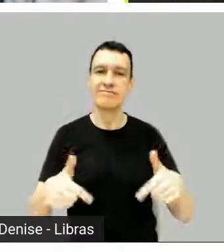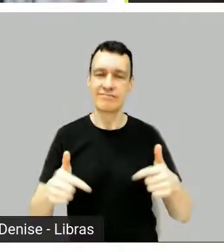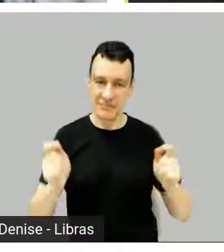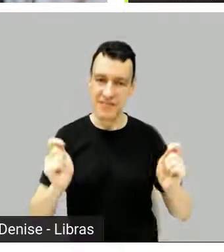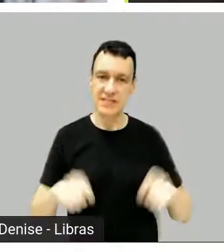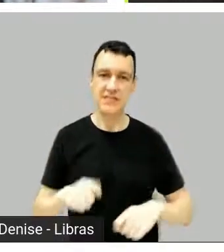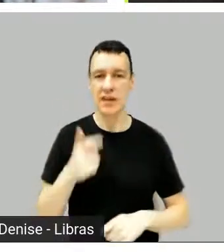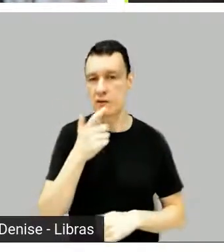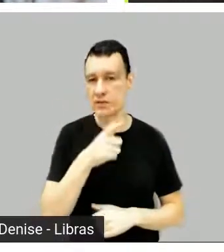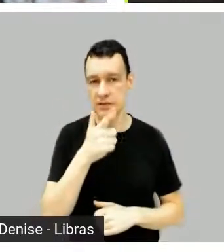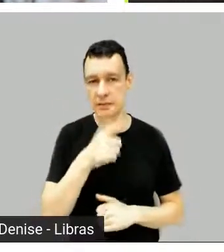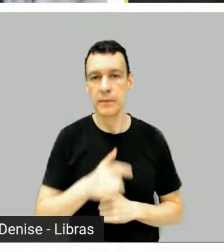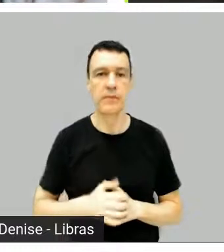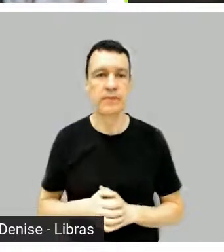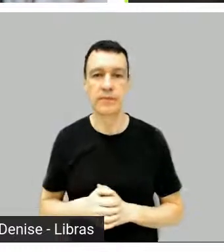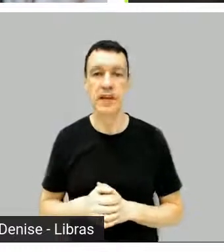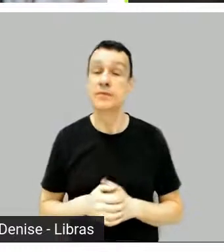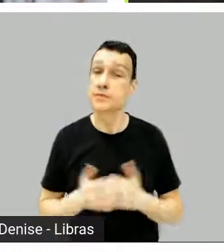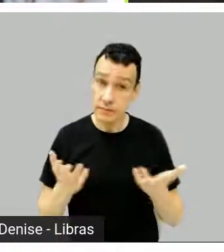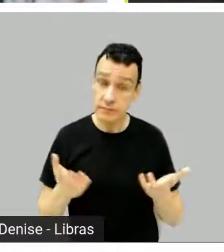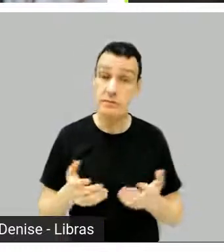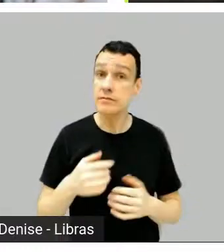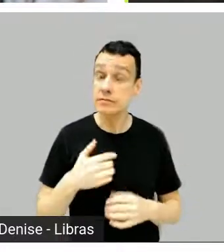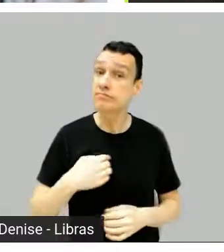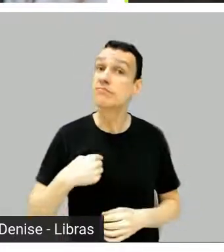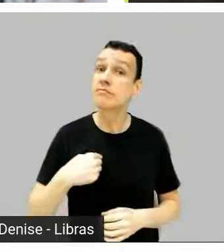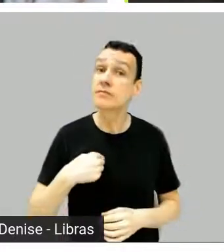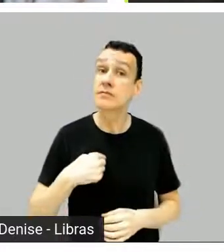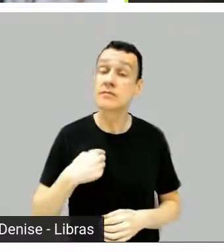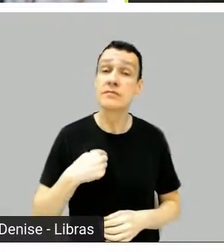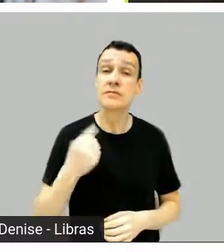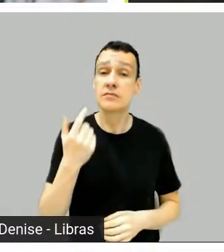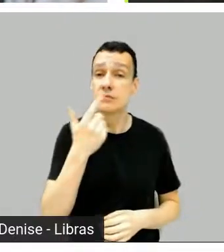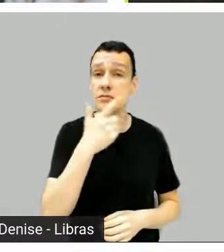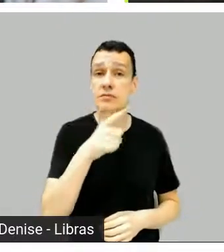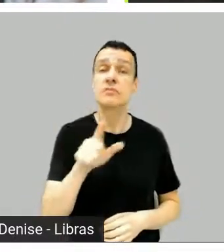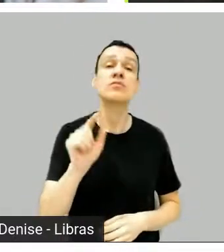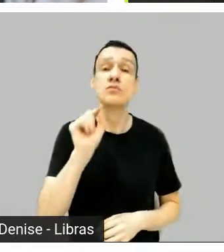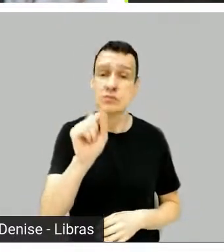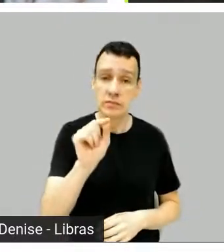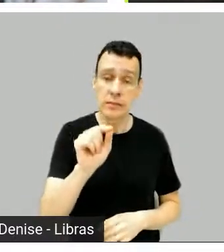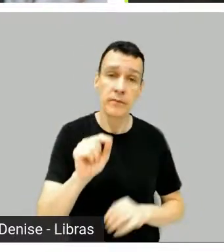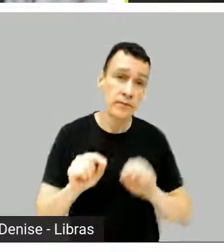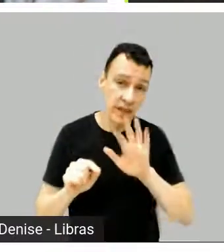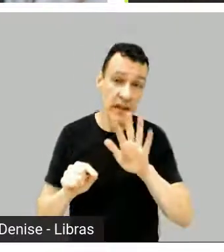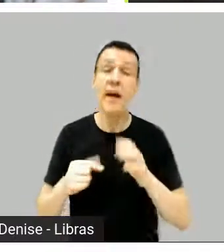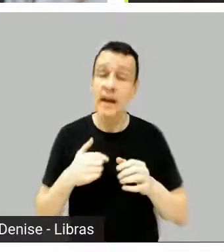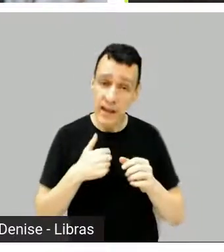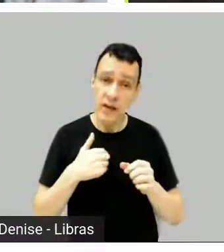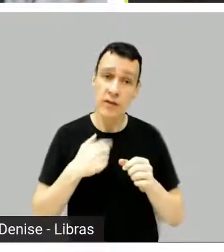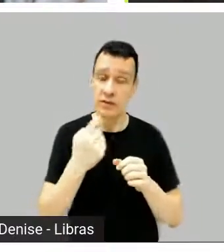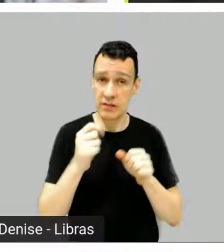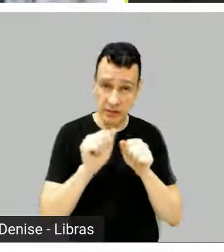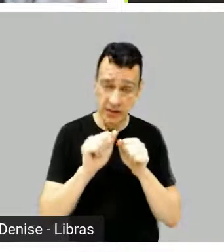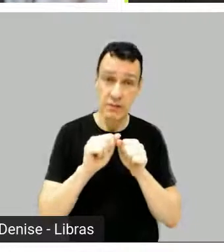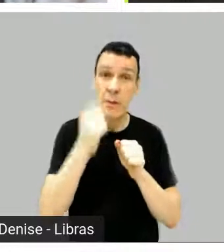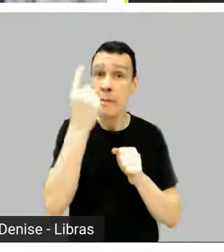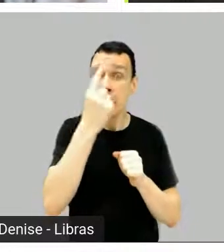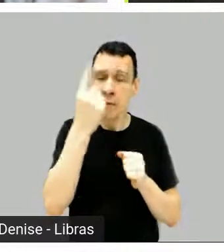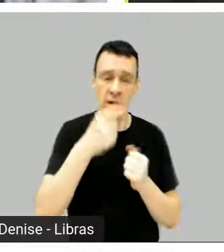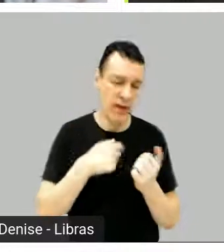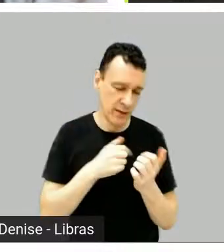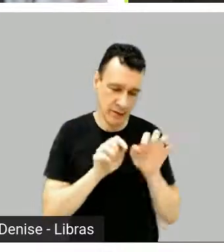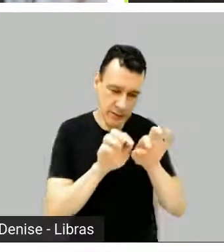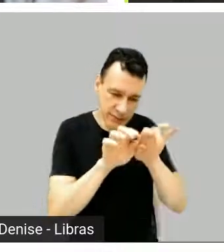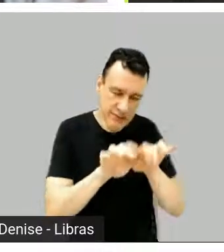por causa disso, que não teria acontecido antes da pandemia, é que eu fiz meu primeiro roteiro para Portugal durante a pandemia,